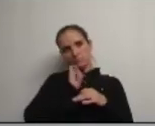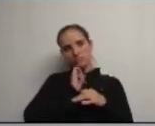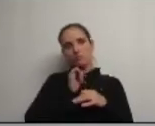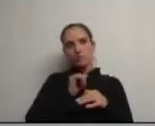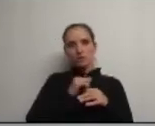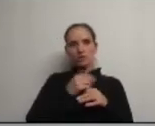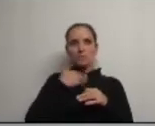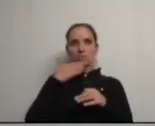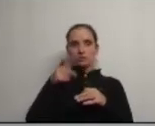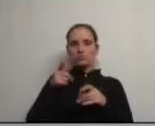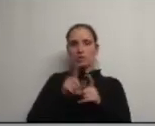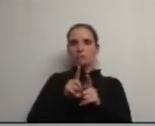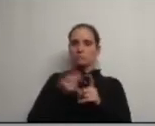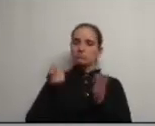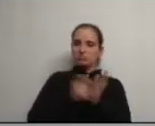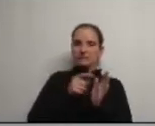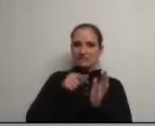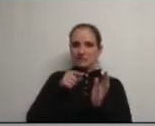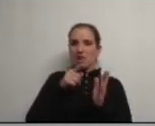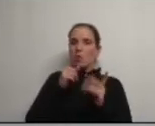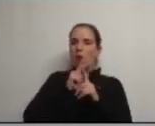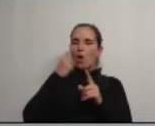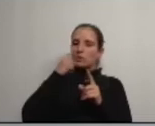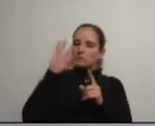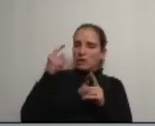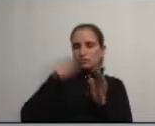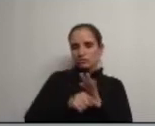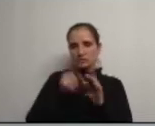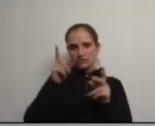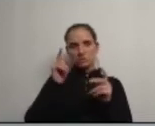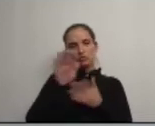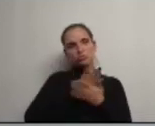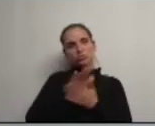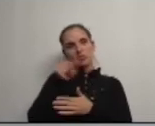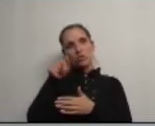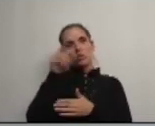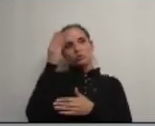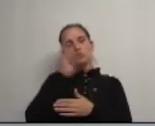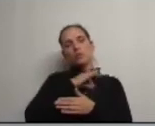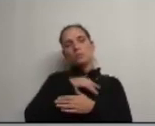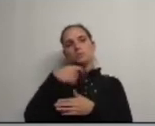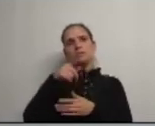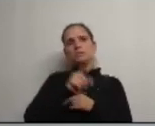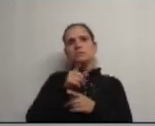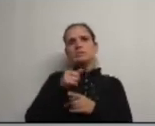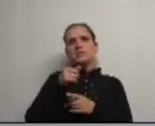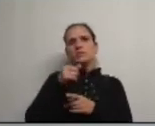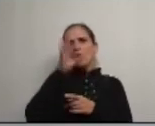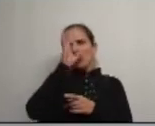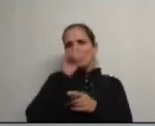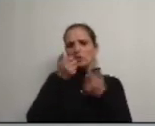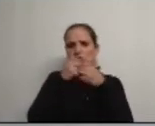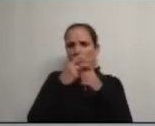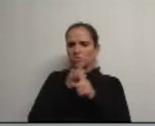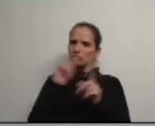que se agendasse isso e que tivéssemos mais conhecimento e que o senhor presidente não permita que o governo nos esconda as coisas